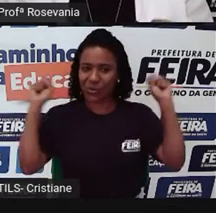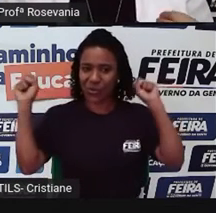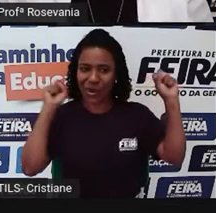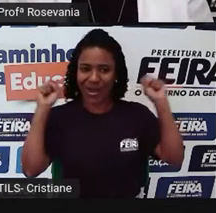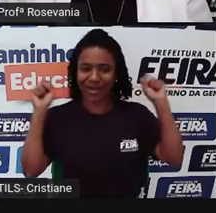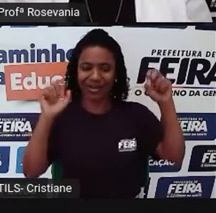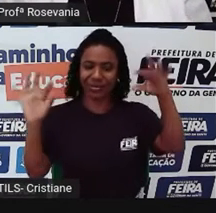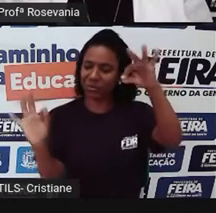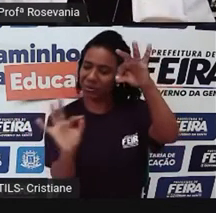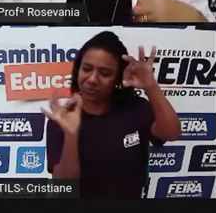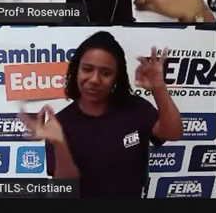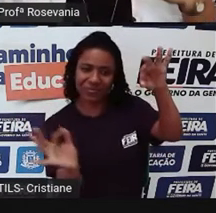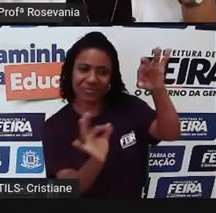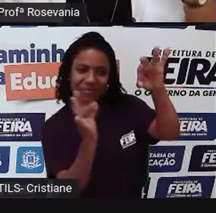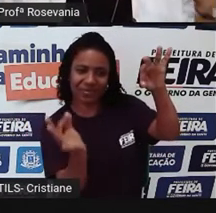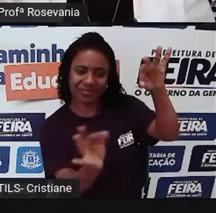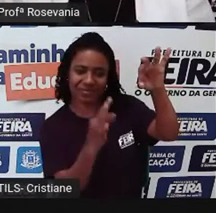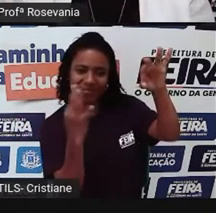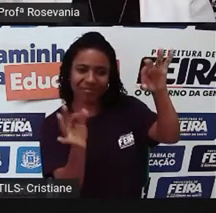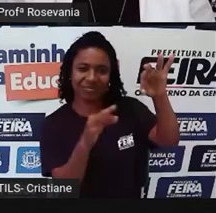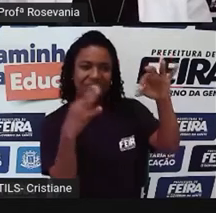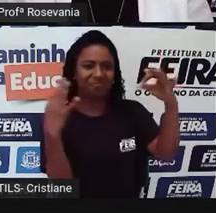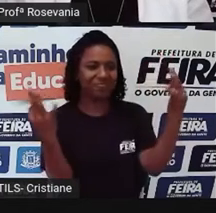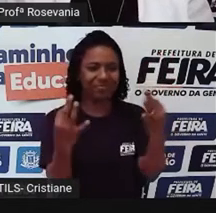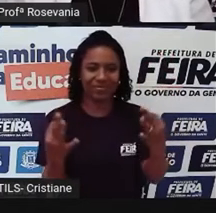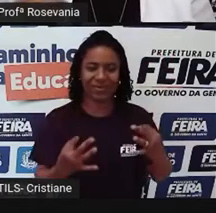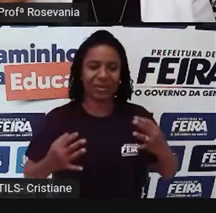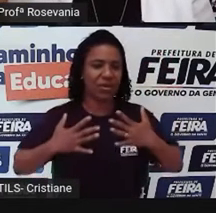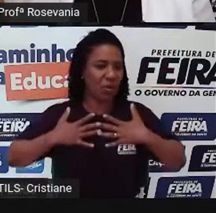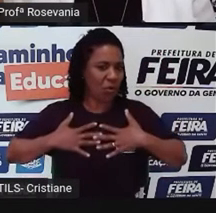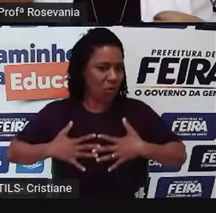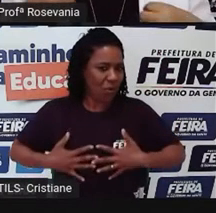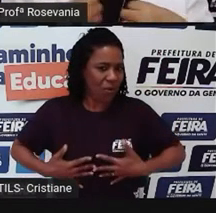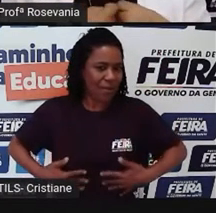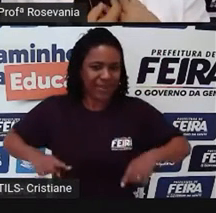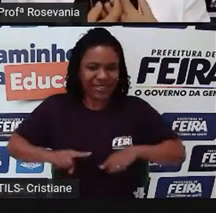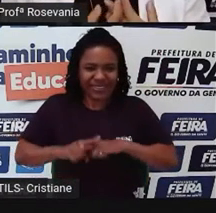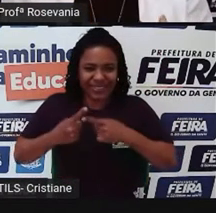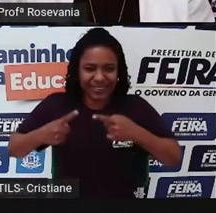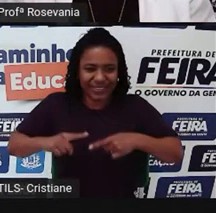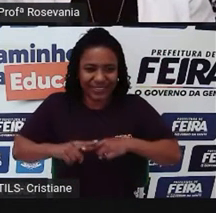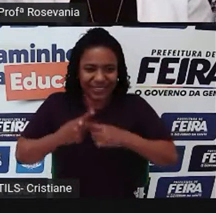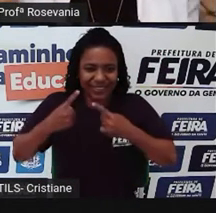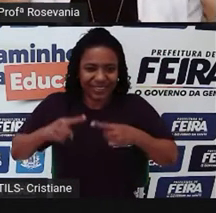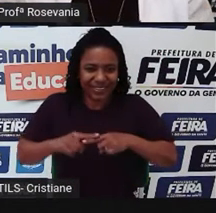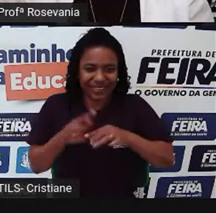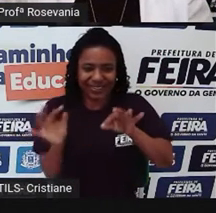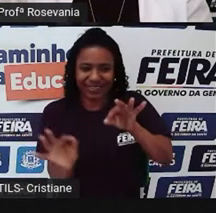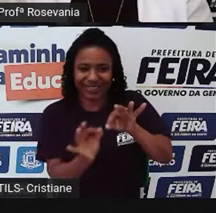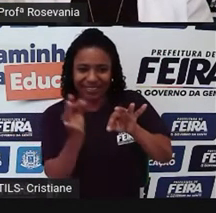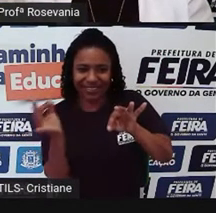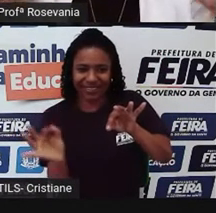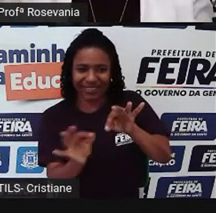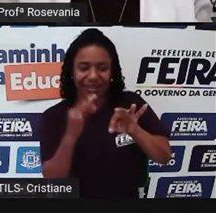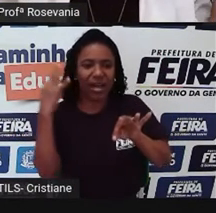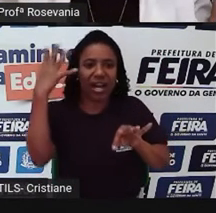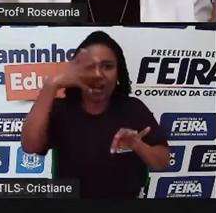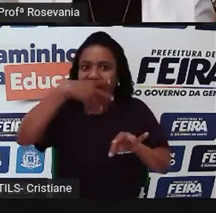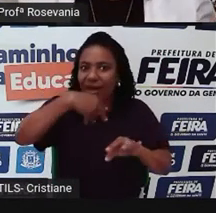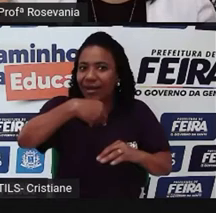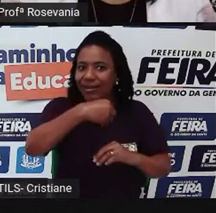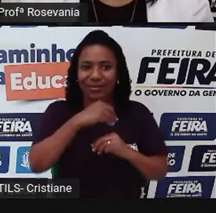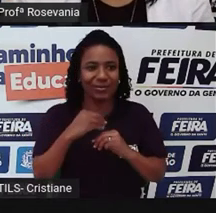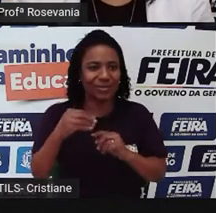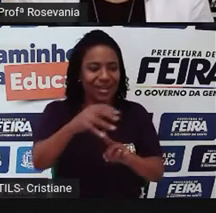gente está observando aí, roupas de crochê, assim, trabalhos belíssimos que algumas feiras